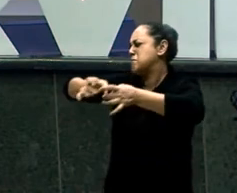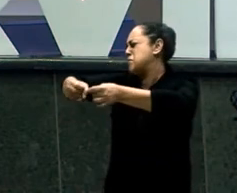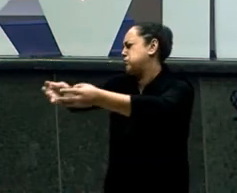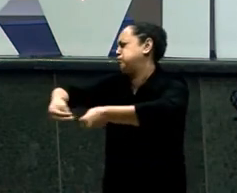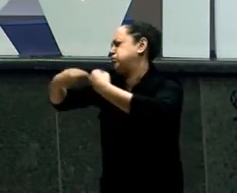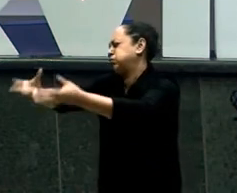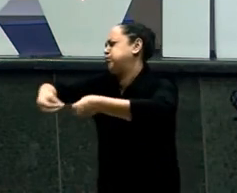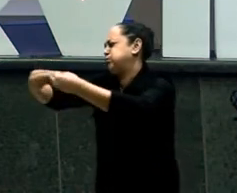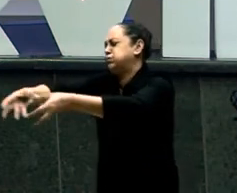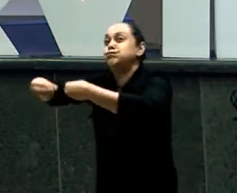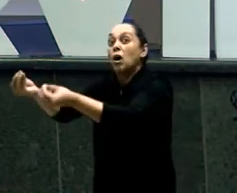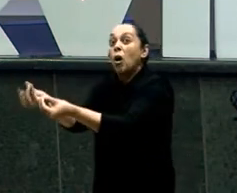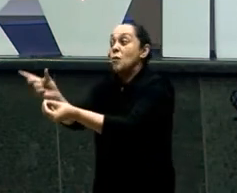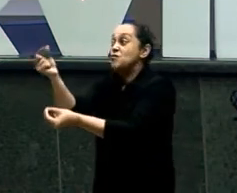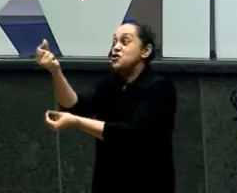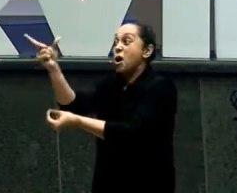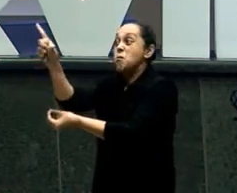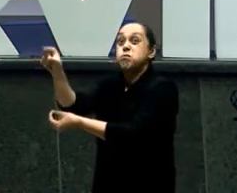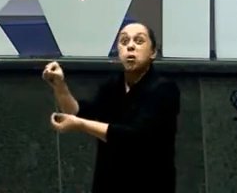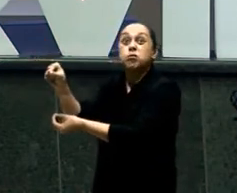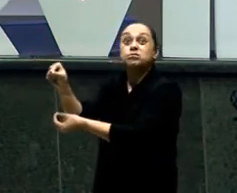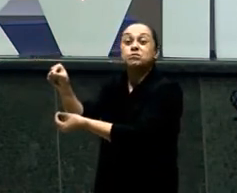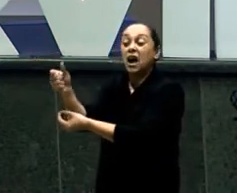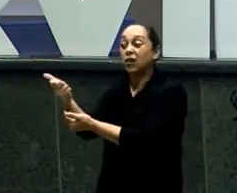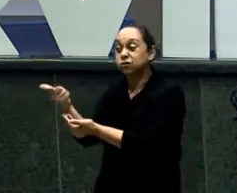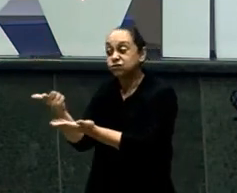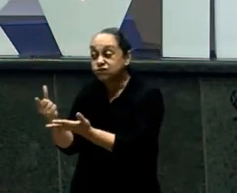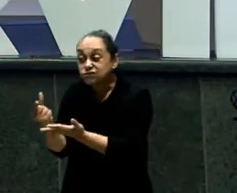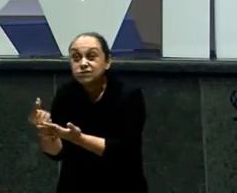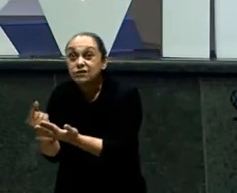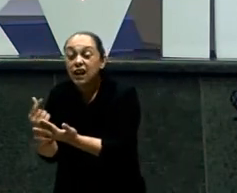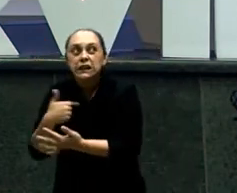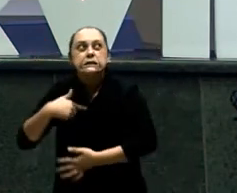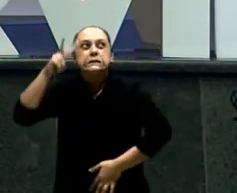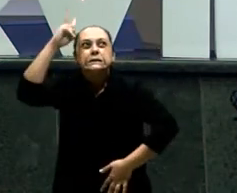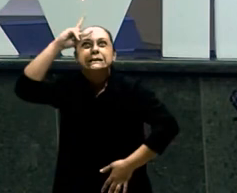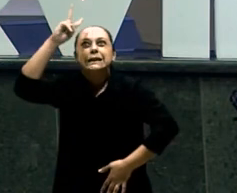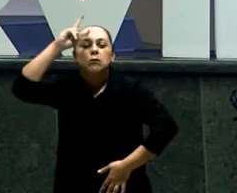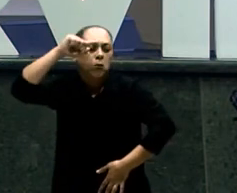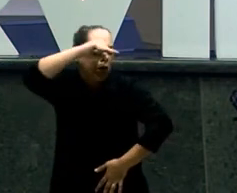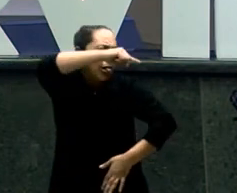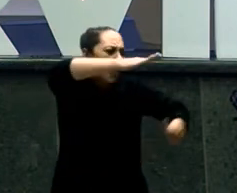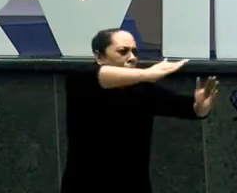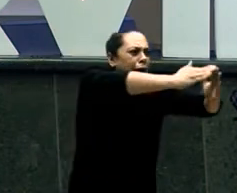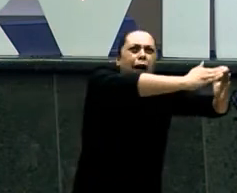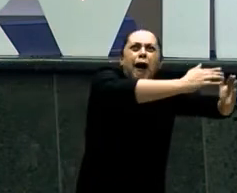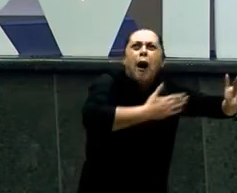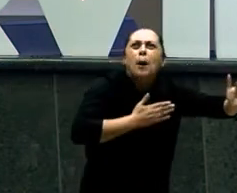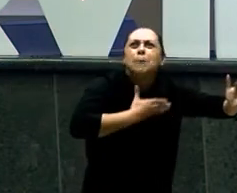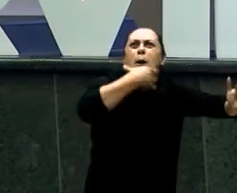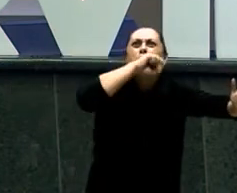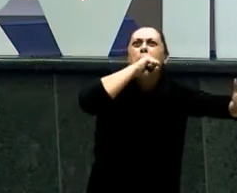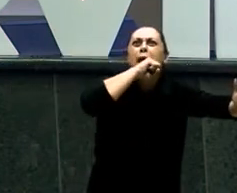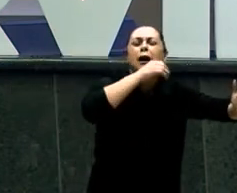noite Dá tempo Dá você Voltar para a casa Do pai Dá tempo Aqui tem cuidado Aqui tem carinho Aqui tem